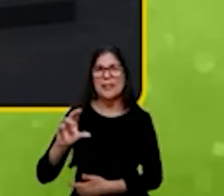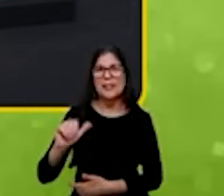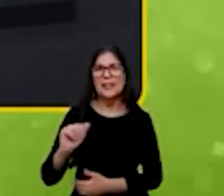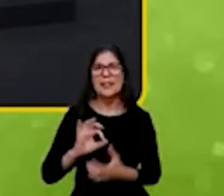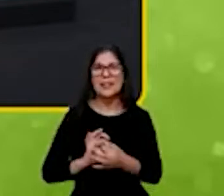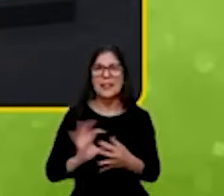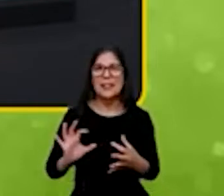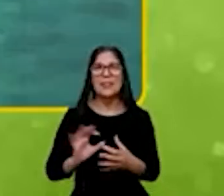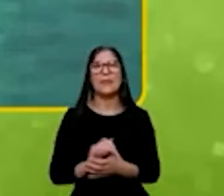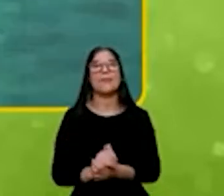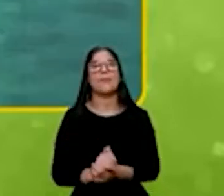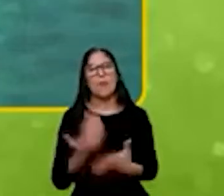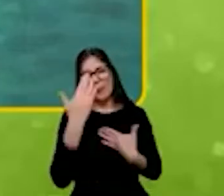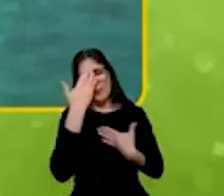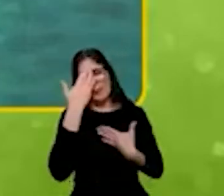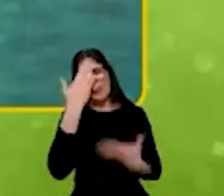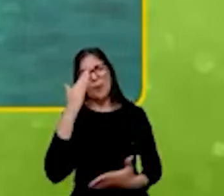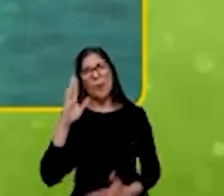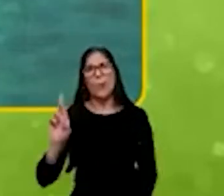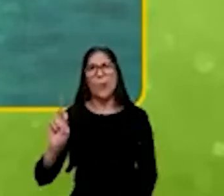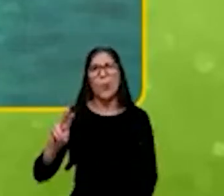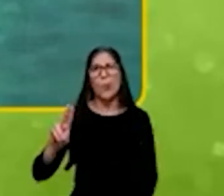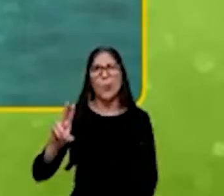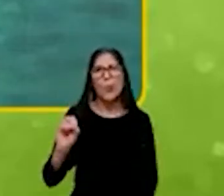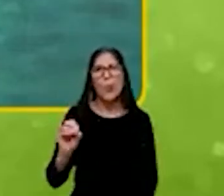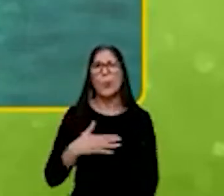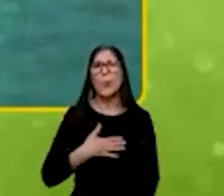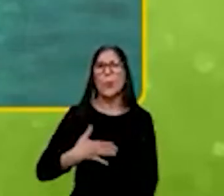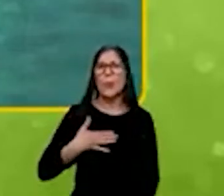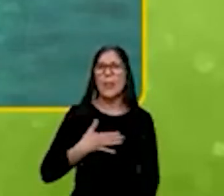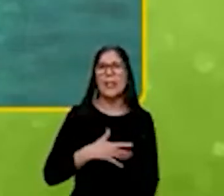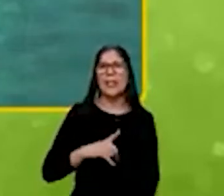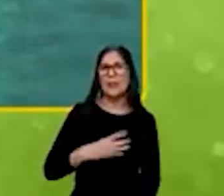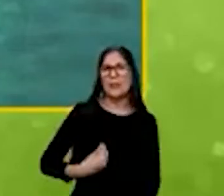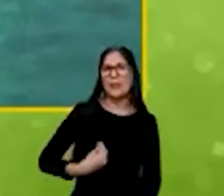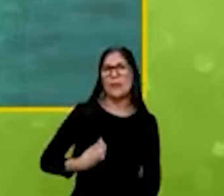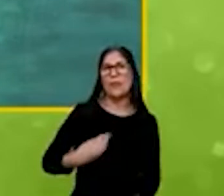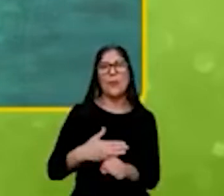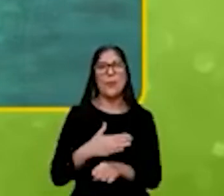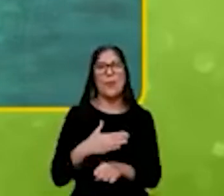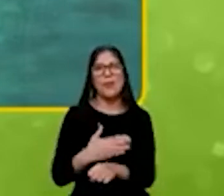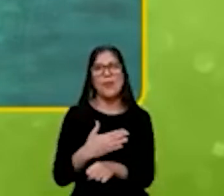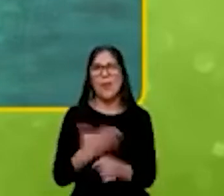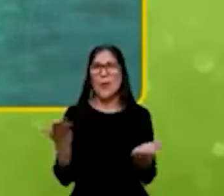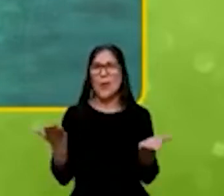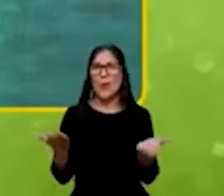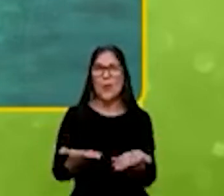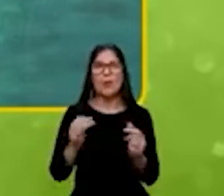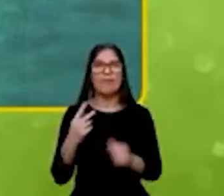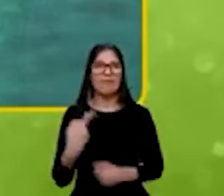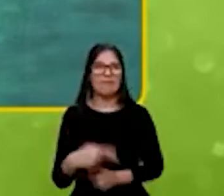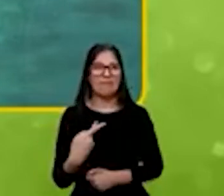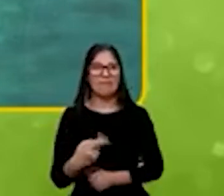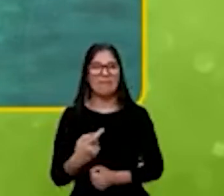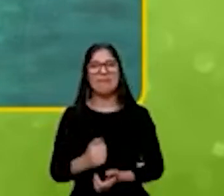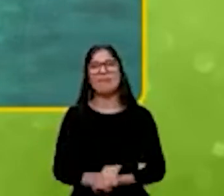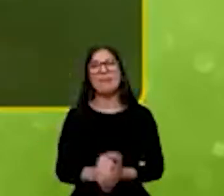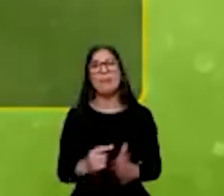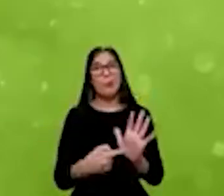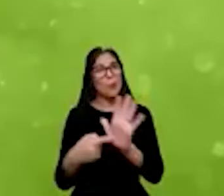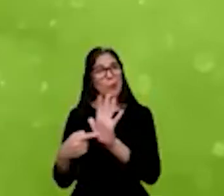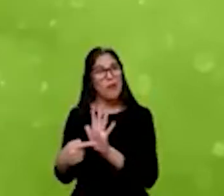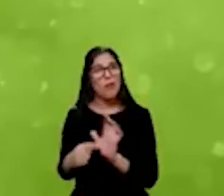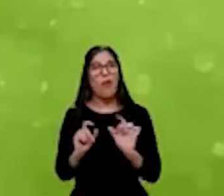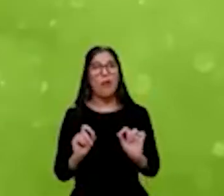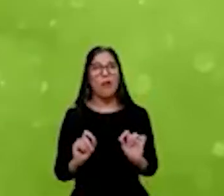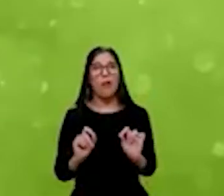Obrigada, Bruno. É um prazer poder participar desse painel hoje e poder mostrar para o